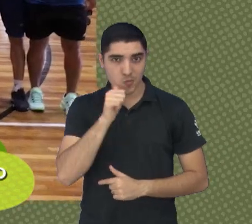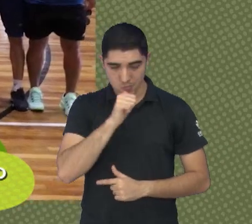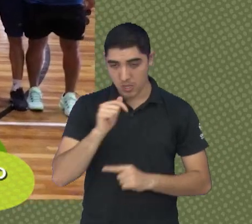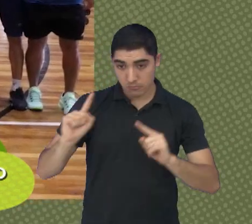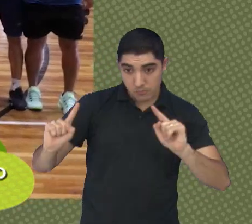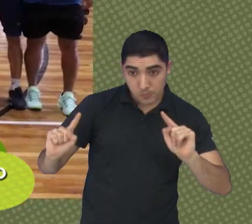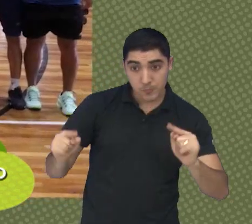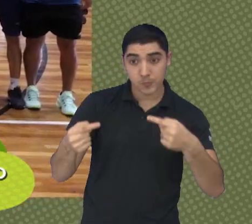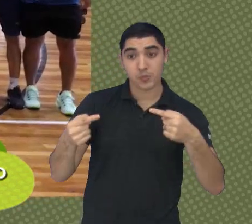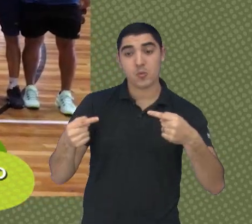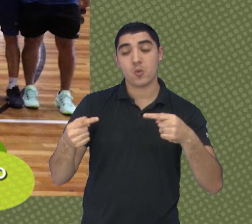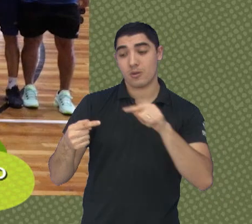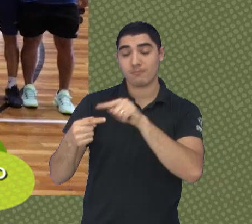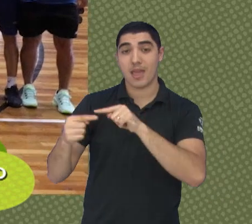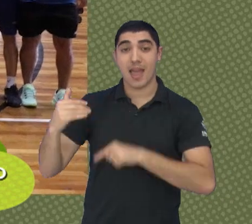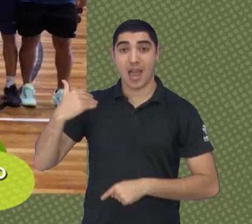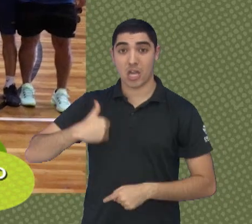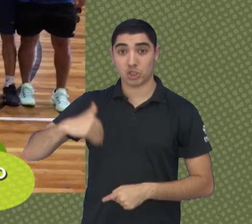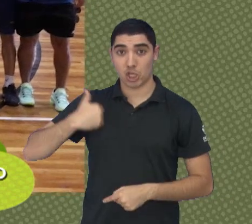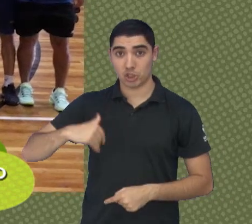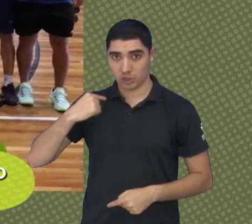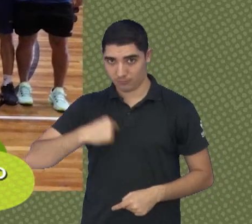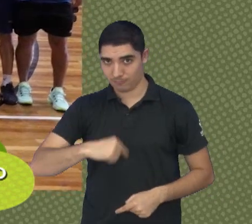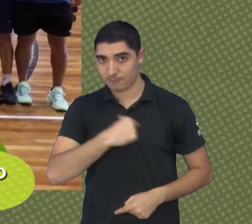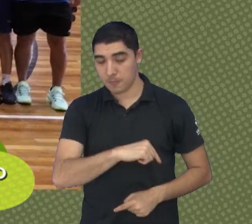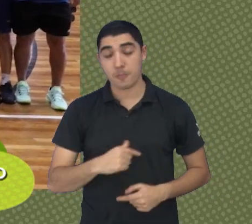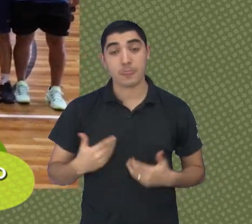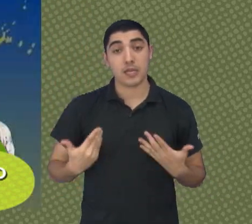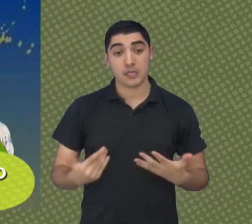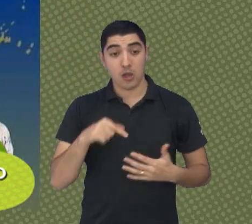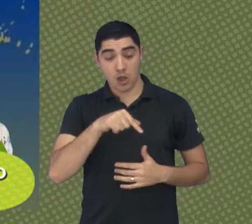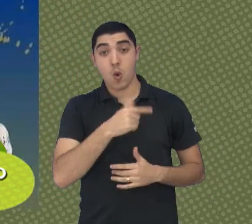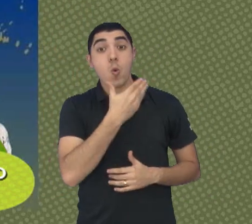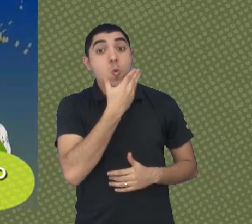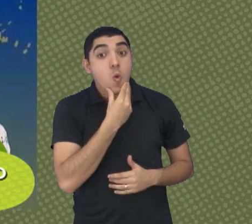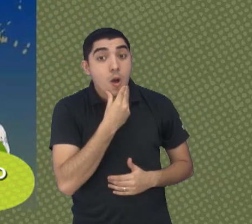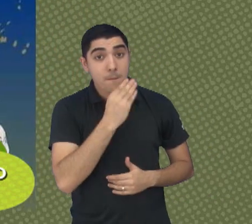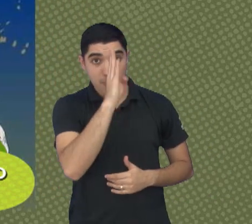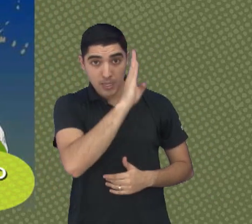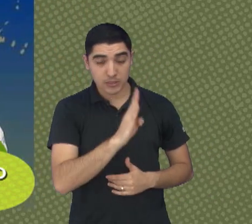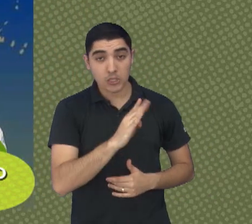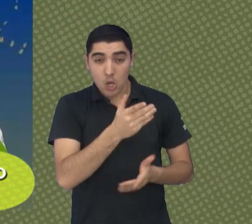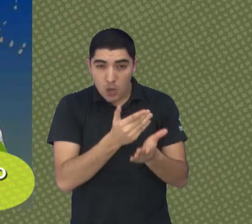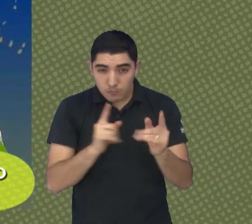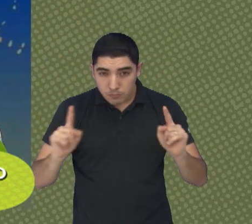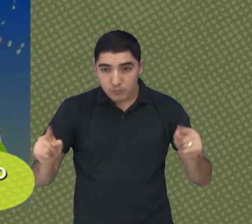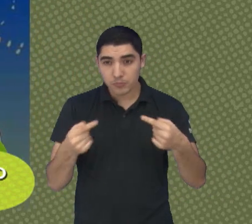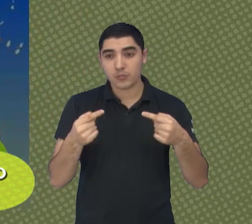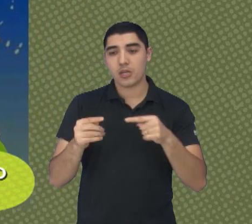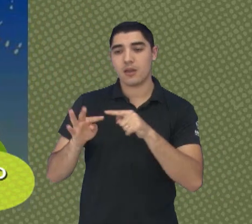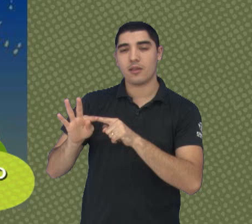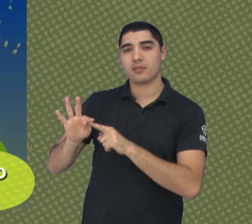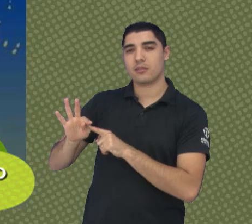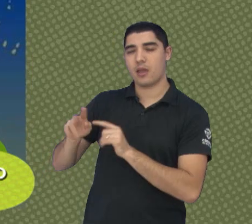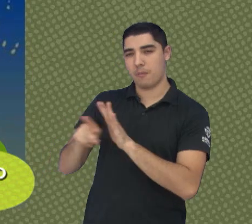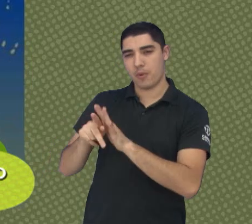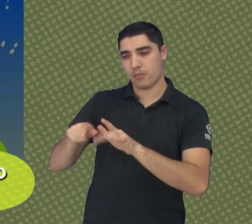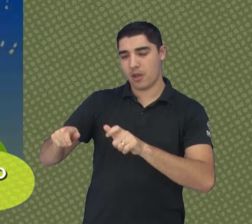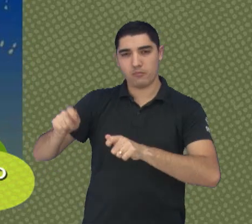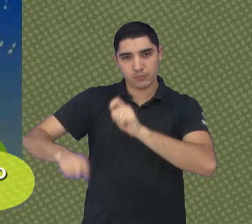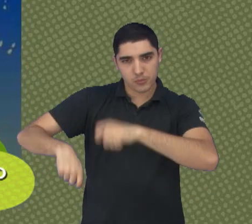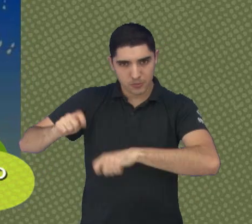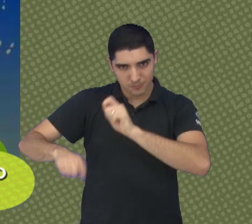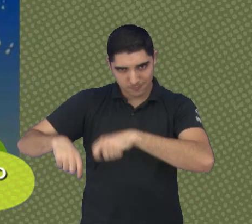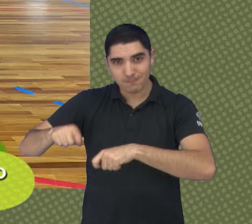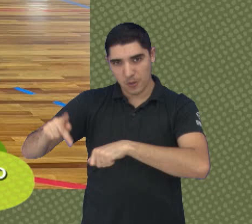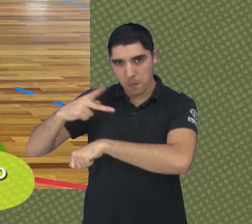quadra para enfrentar a Argentina. Já a seleção brasileira masculina fará a sua estreia contra a Trinidad e Tobago, no dia 10 de